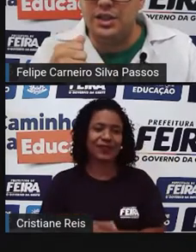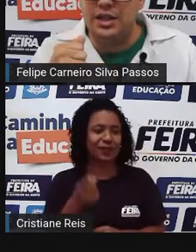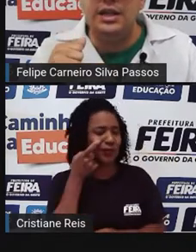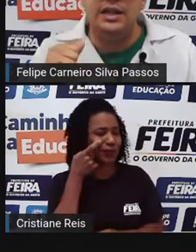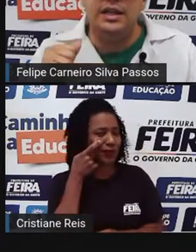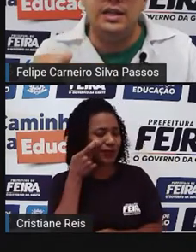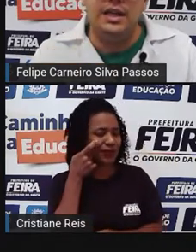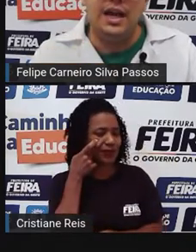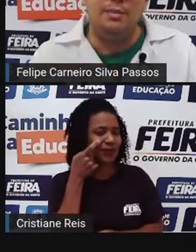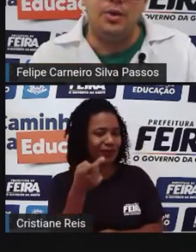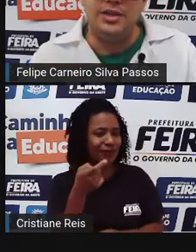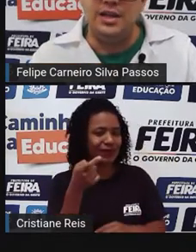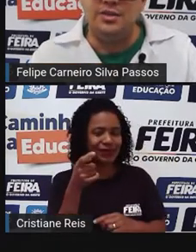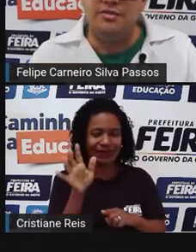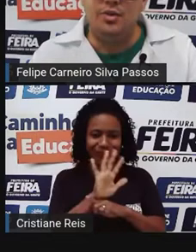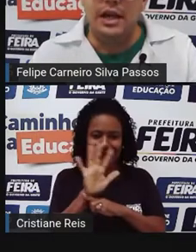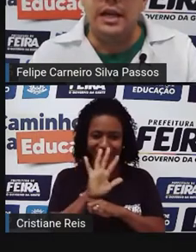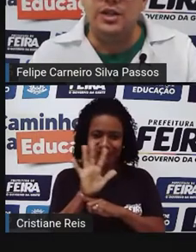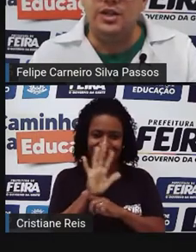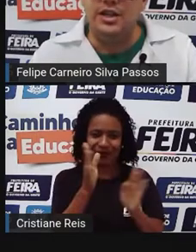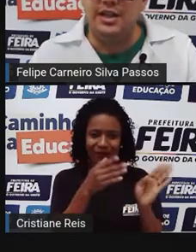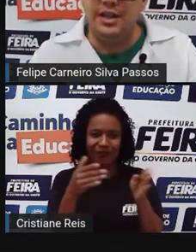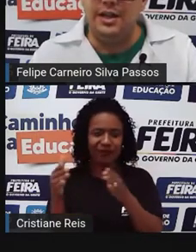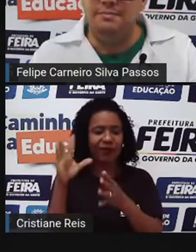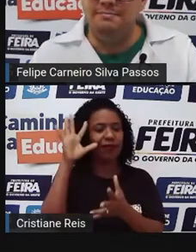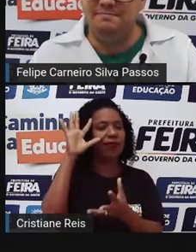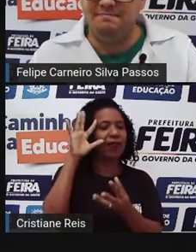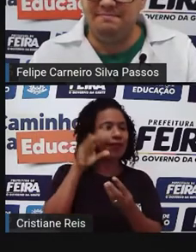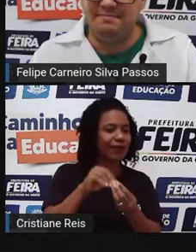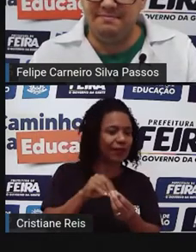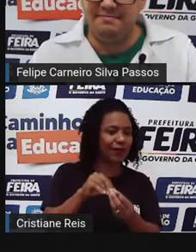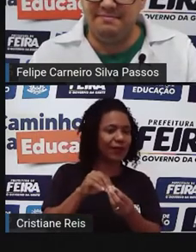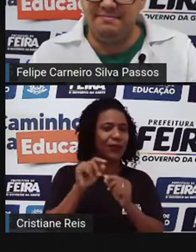assistir e aí depois a gente vê o que que a gente tira dele.